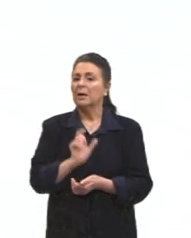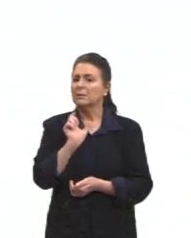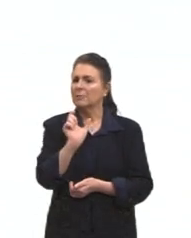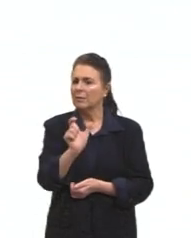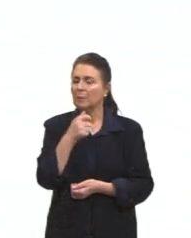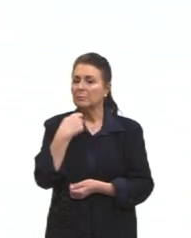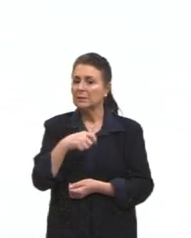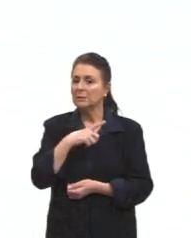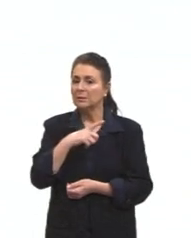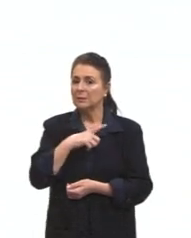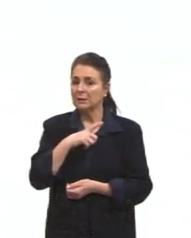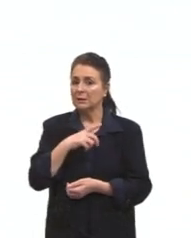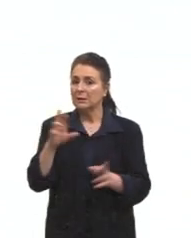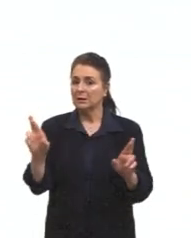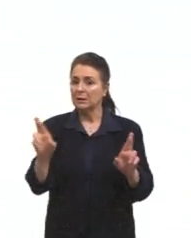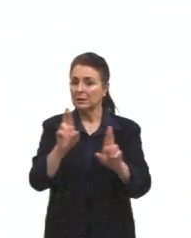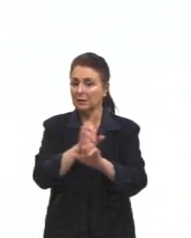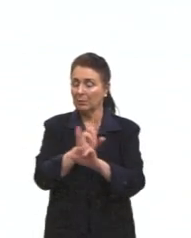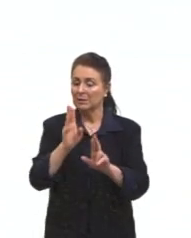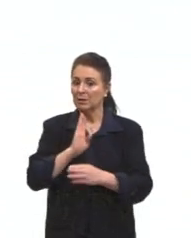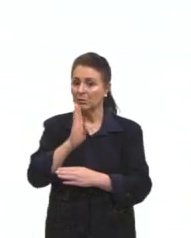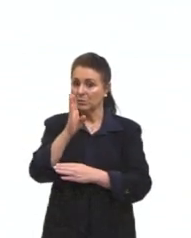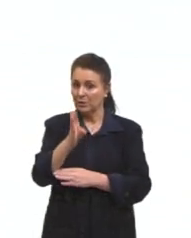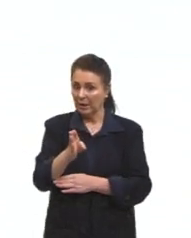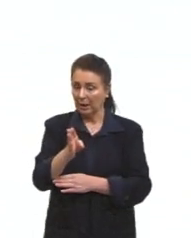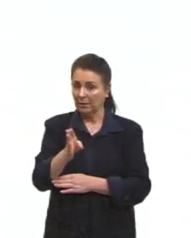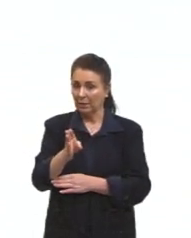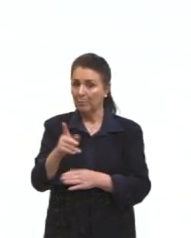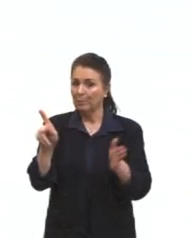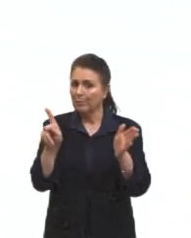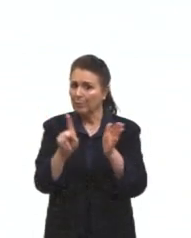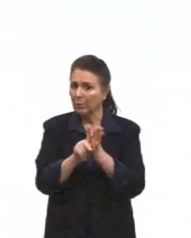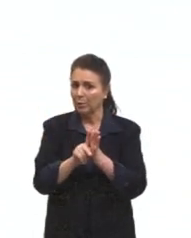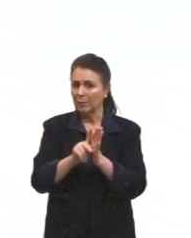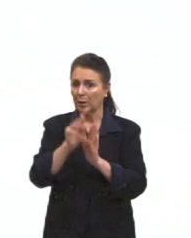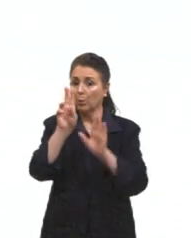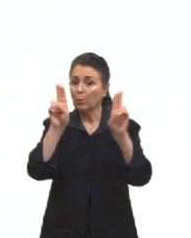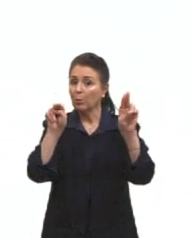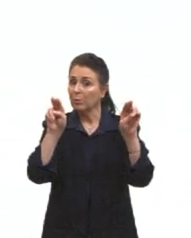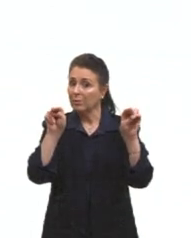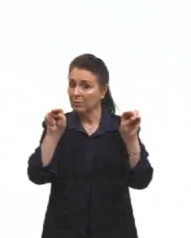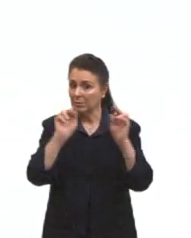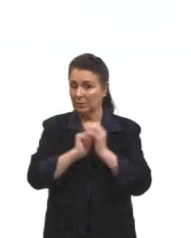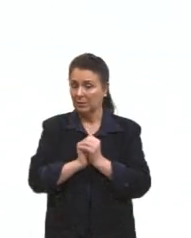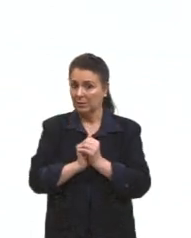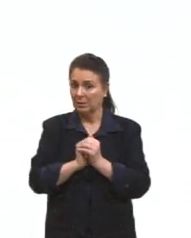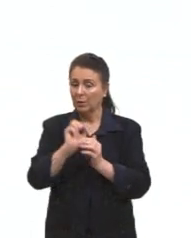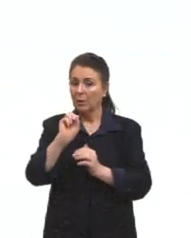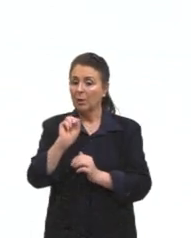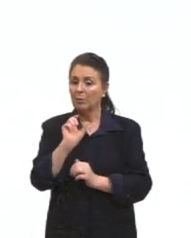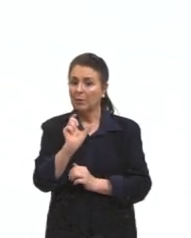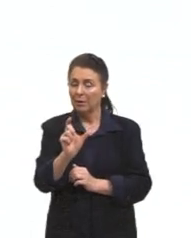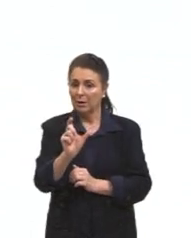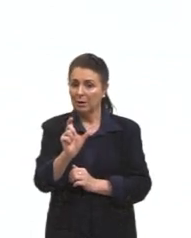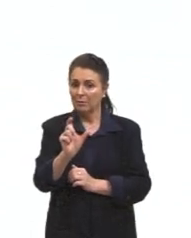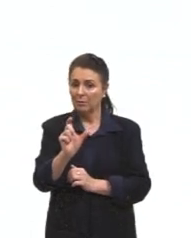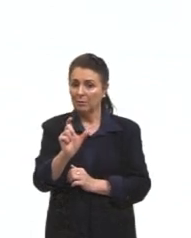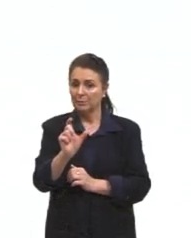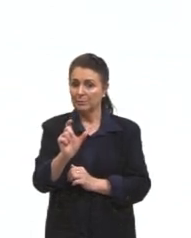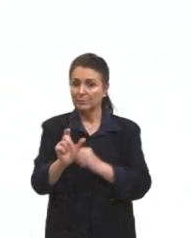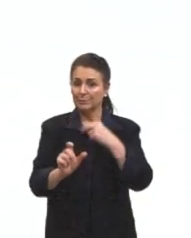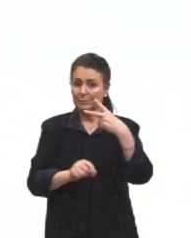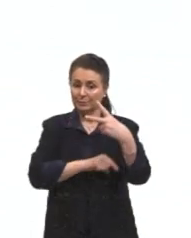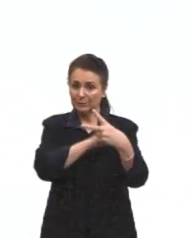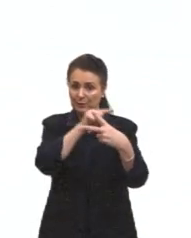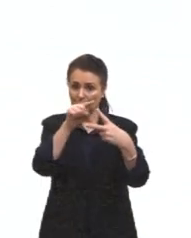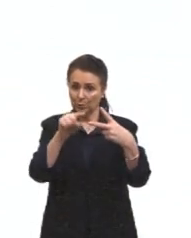precisam ter uma relação direta e íntima com o tema abordado. Ou seja, palavras como hardware, como software,